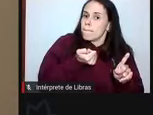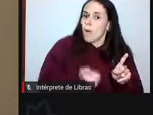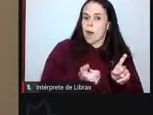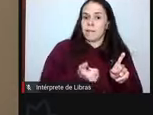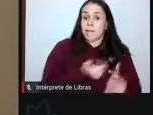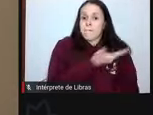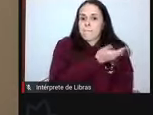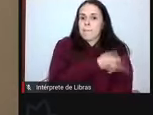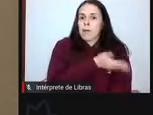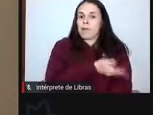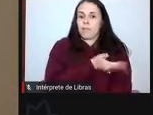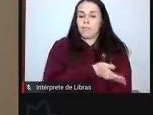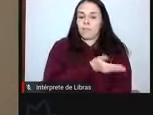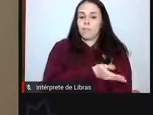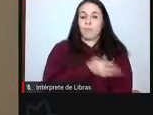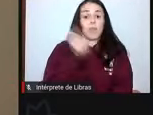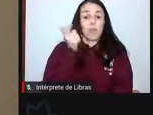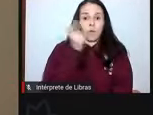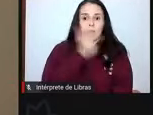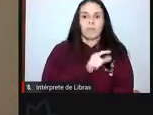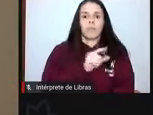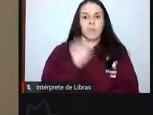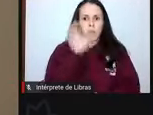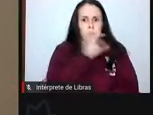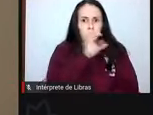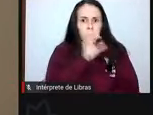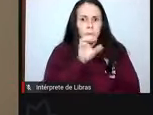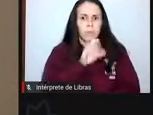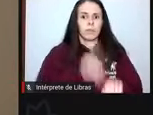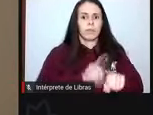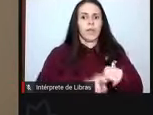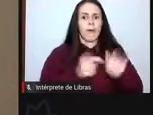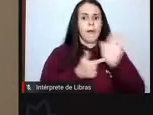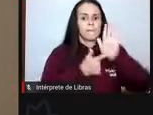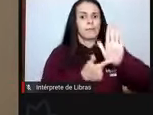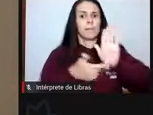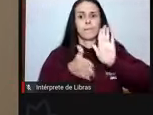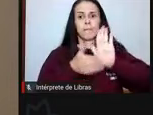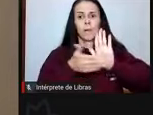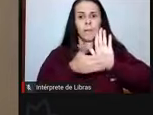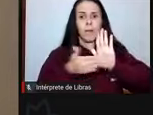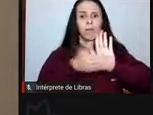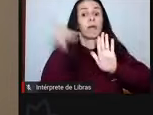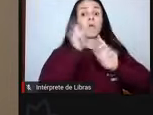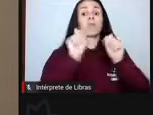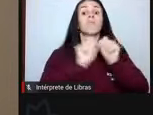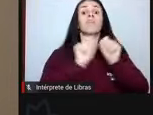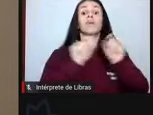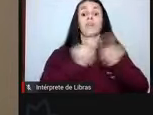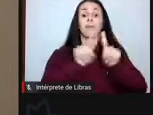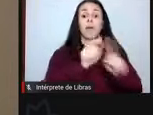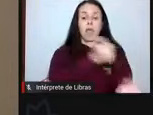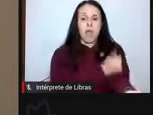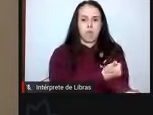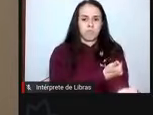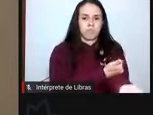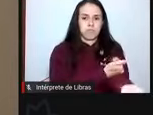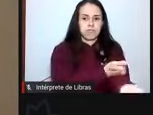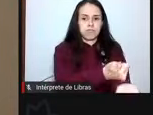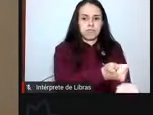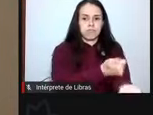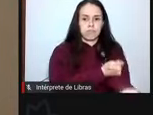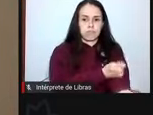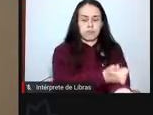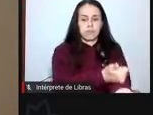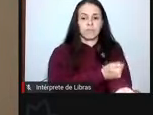tempo recorde, apresentar as propostas, inclusive, para a realização de exames e a realização de exames que nós estamos fazendo hoje,